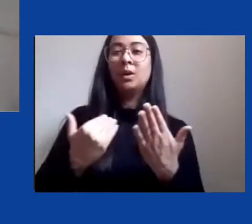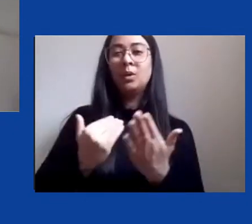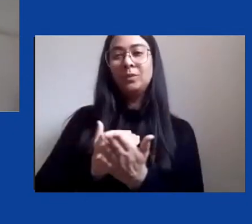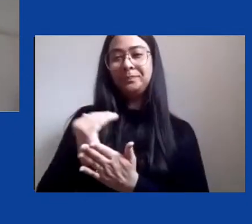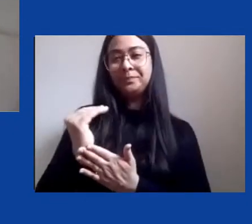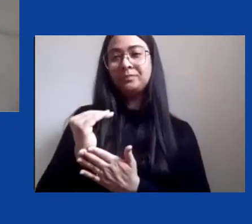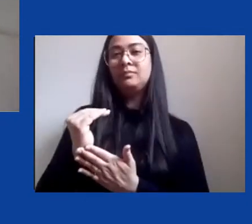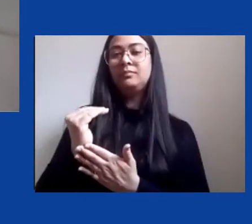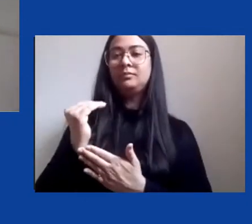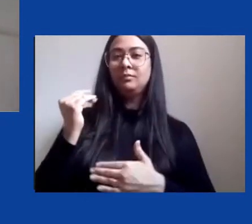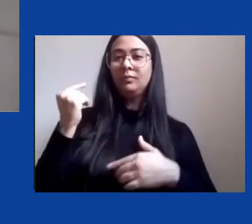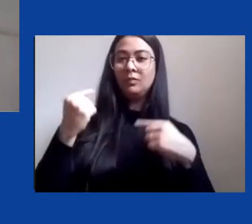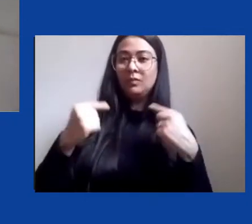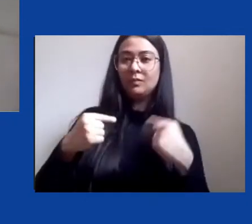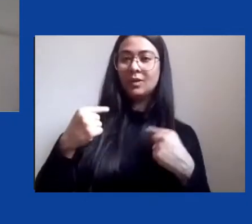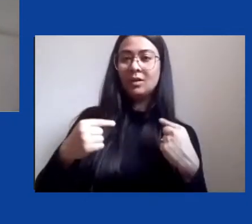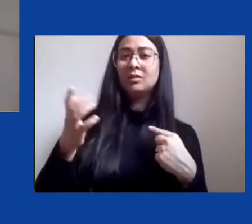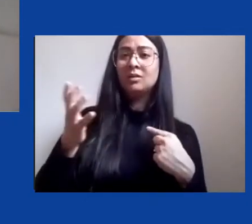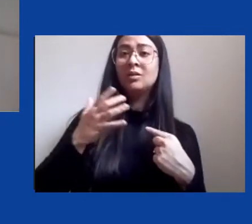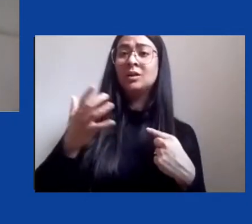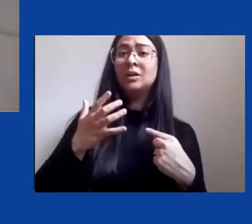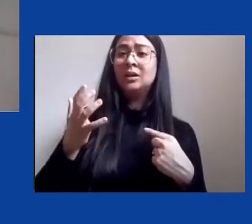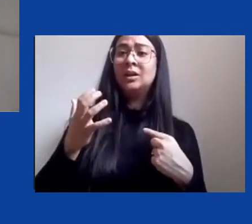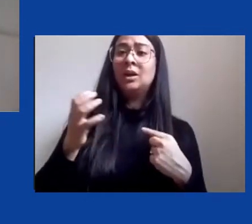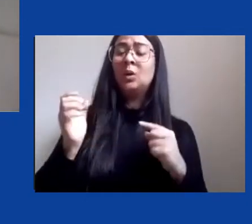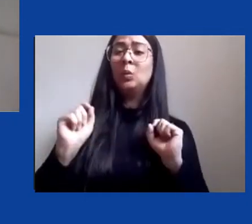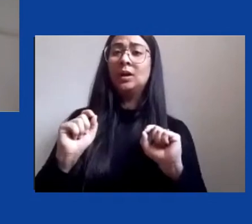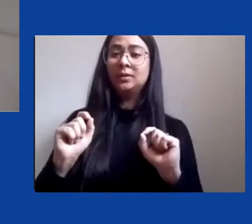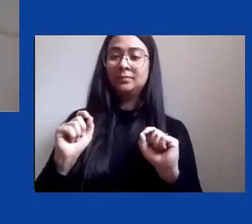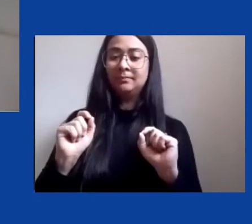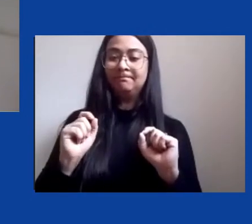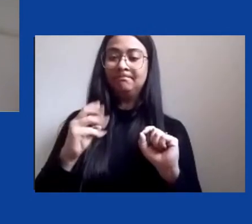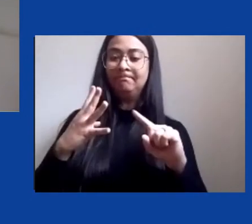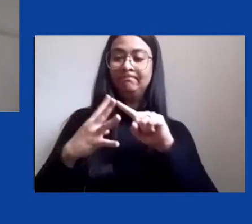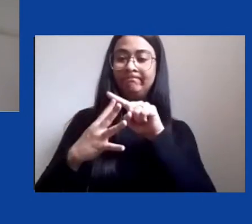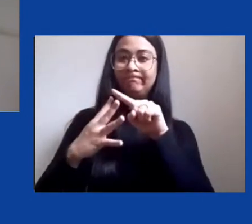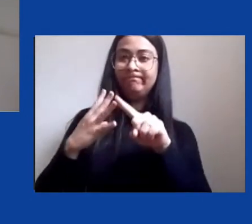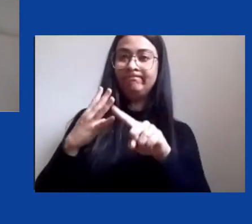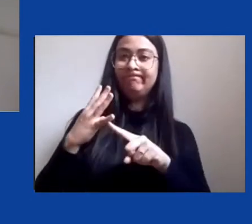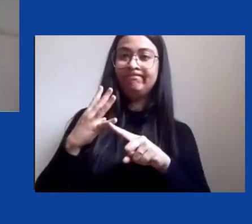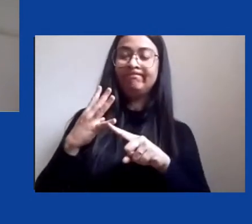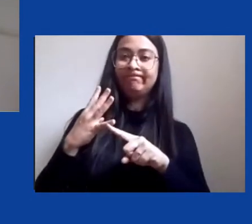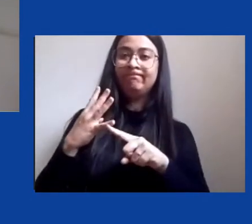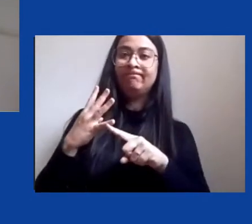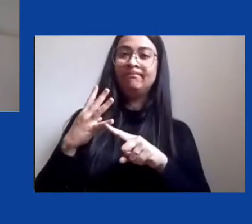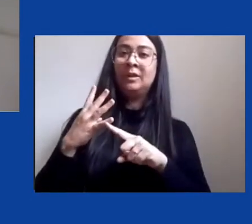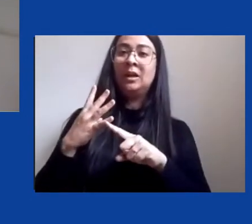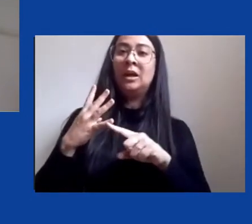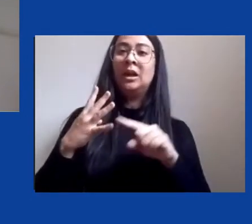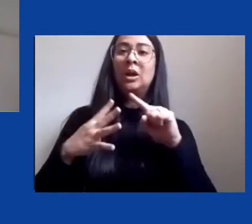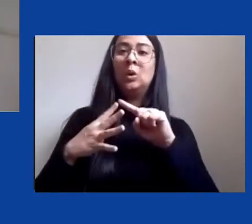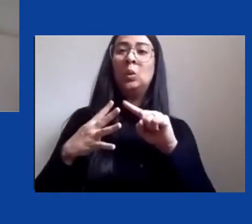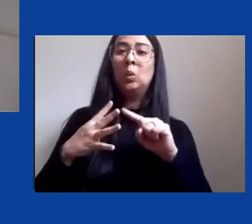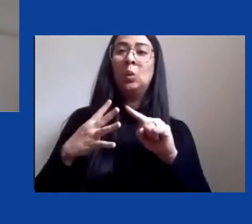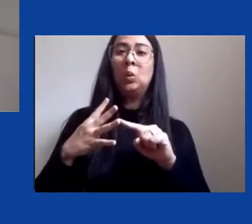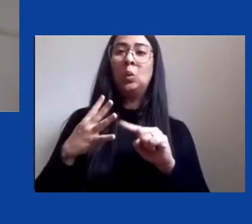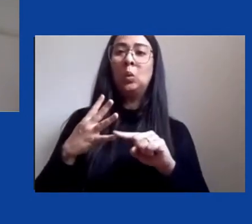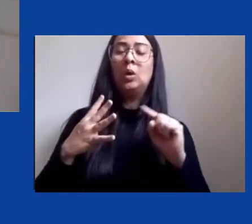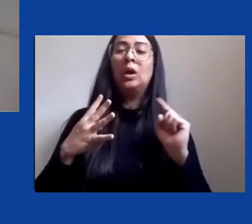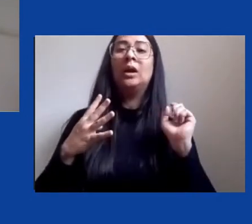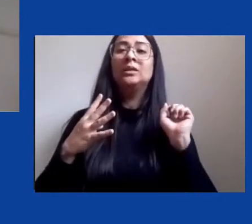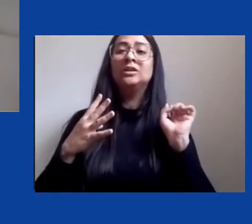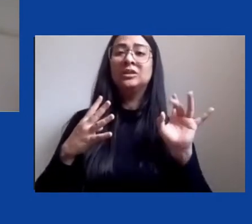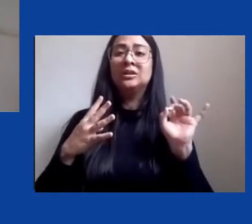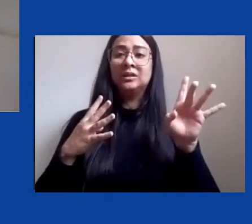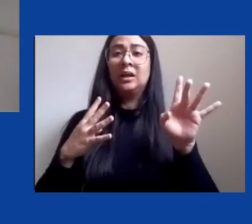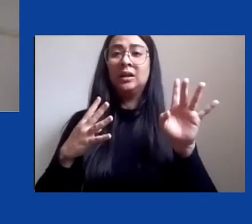eu gostaria de fazer quatro apontamentos que para mim são fundamentais nesse momento. O